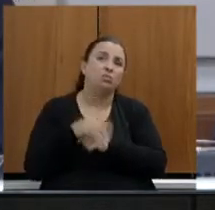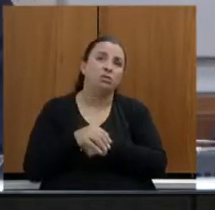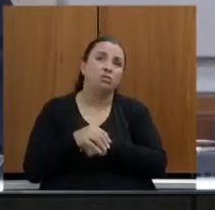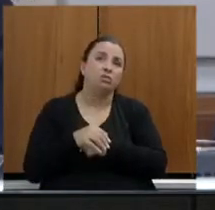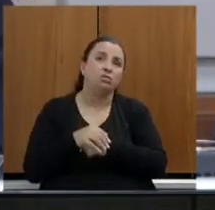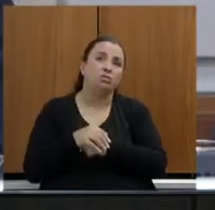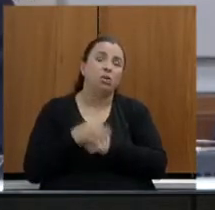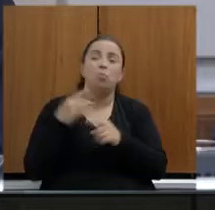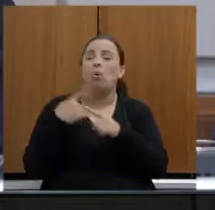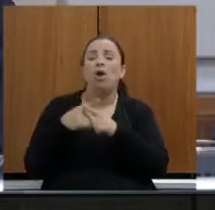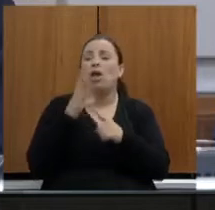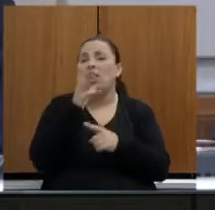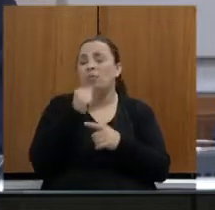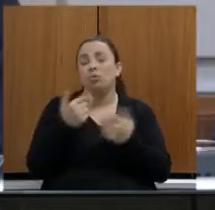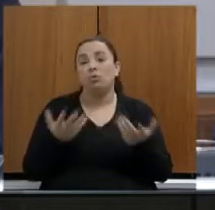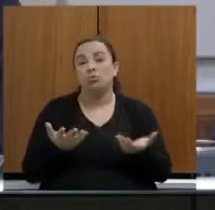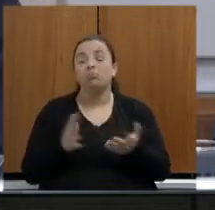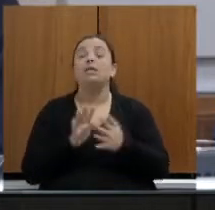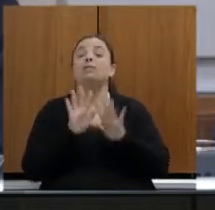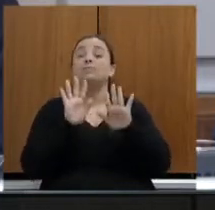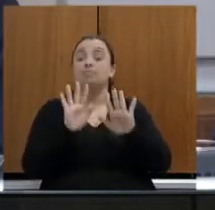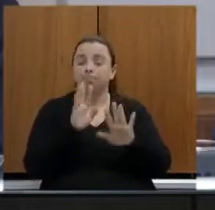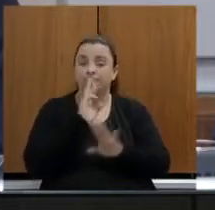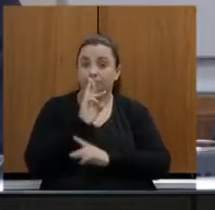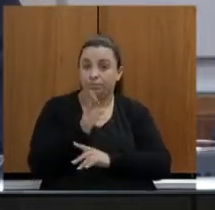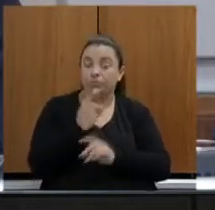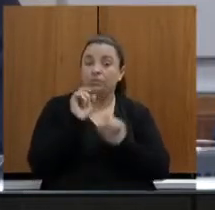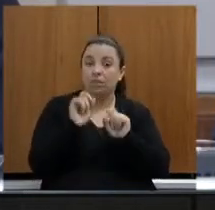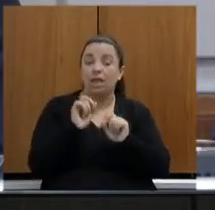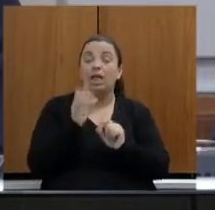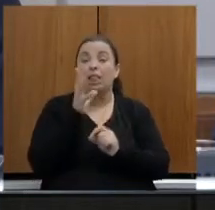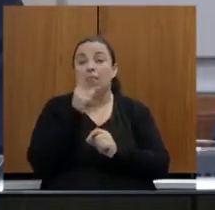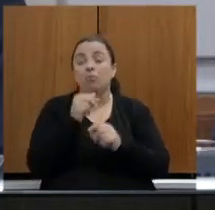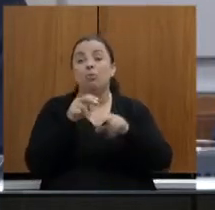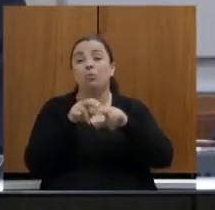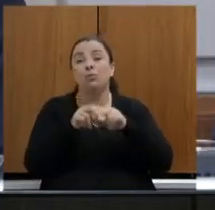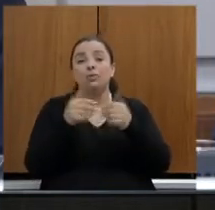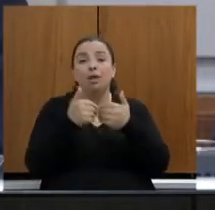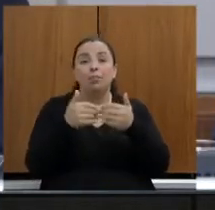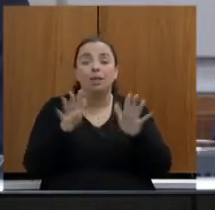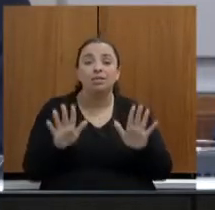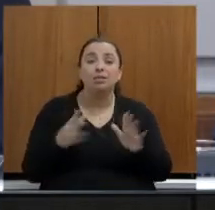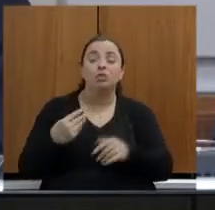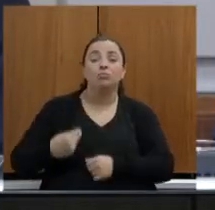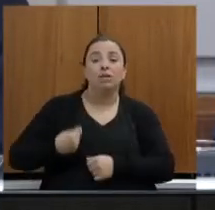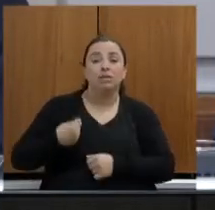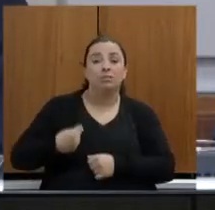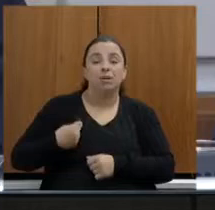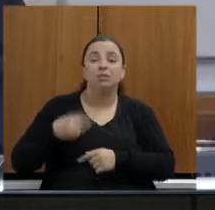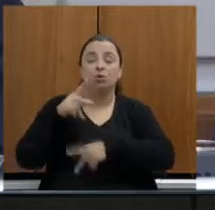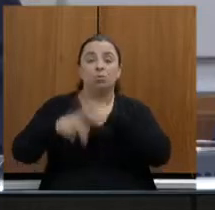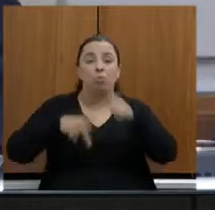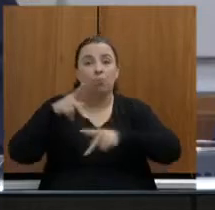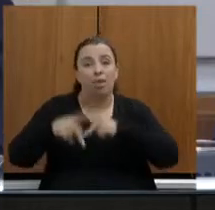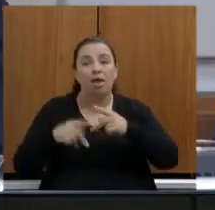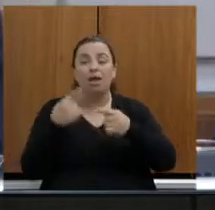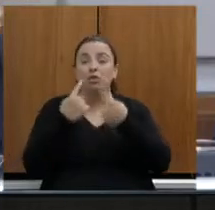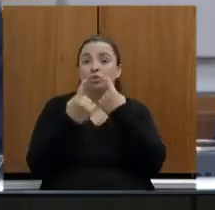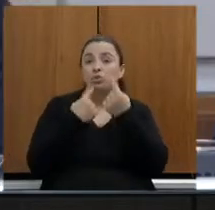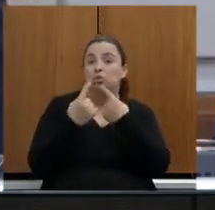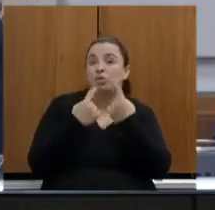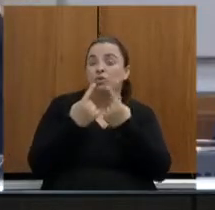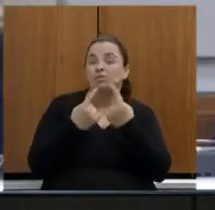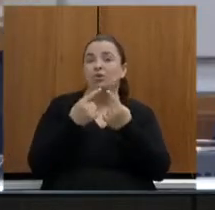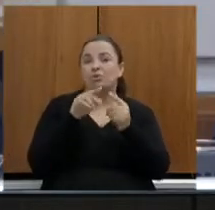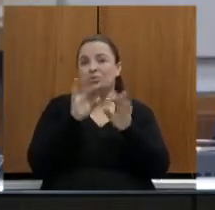por uma decisão exclusivamente de ampliação de participação popular em discussão desse projeto. Para senhor ter ideia,